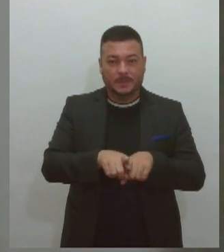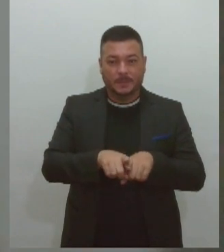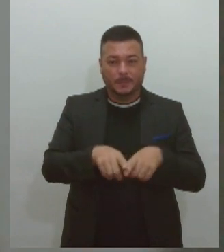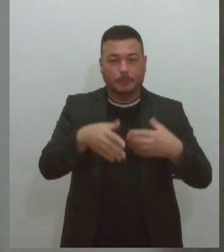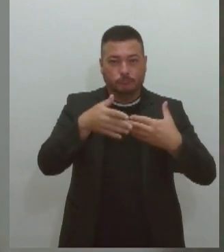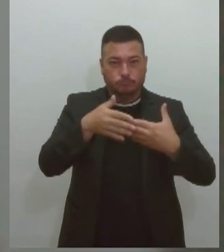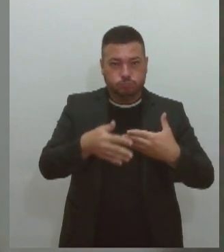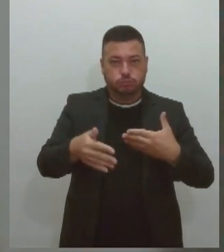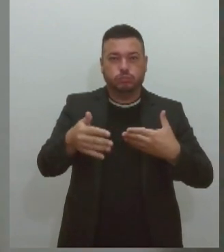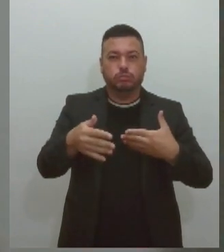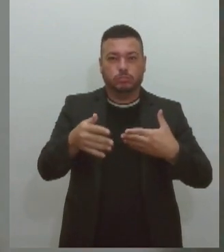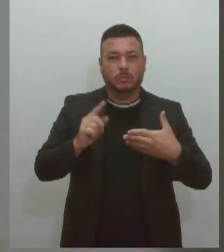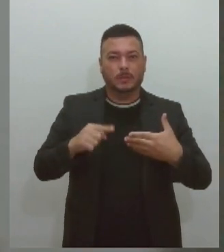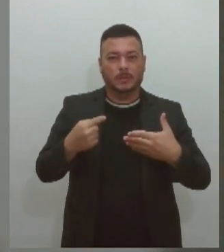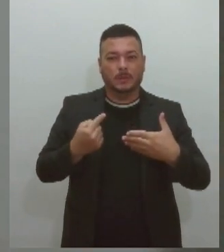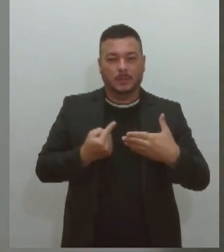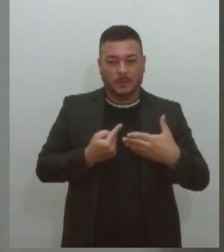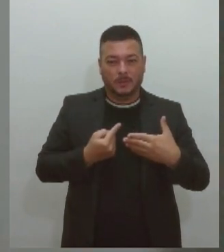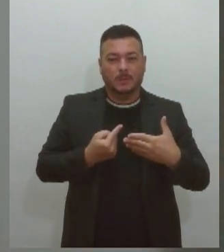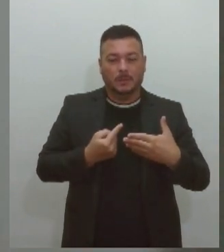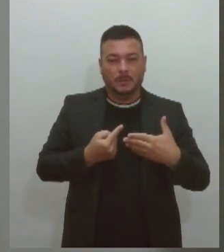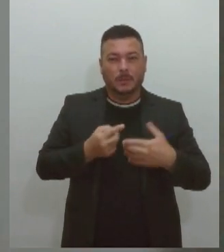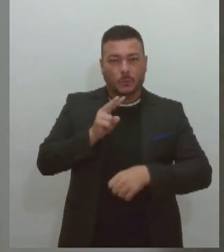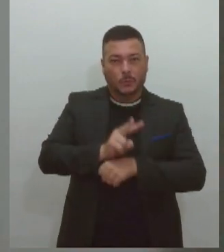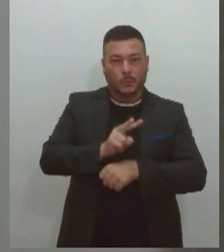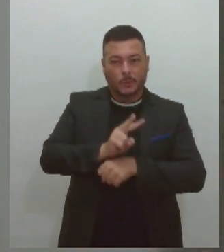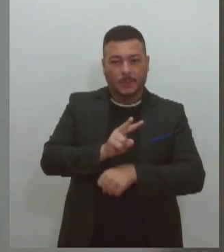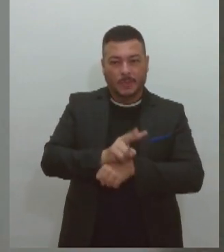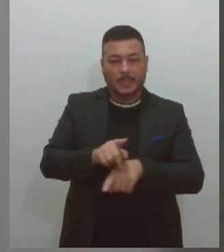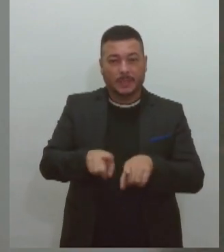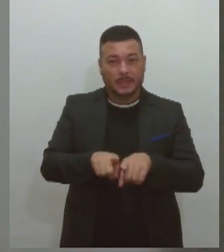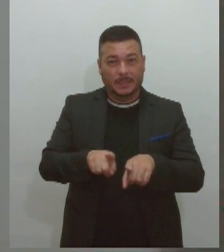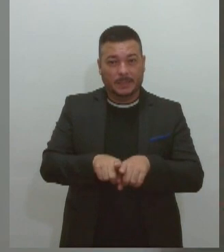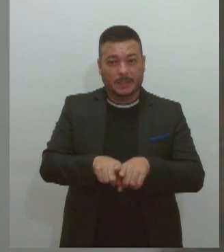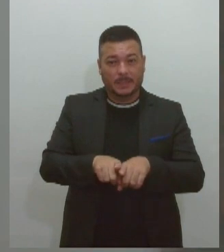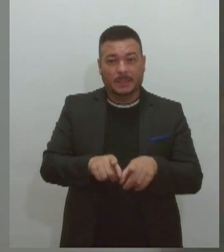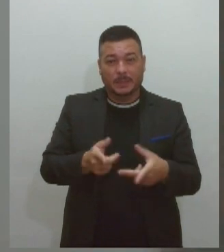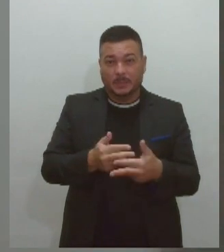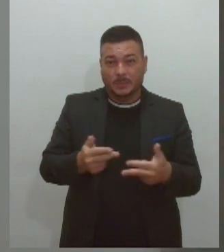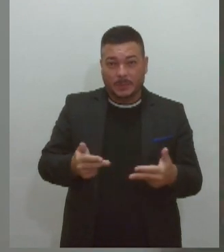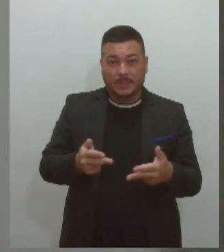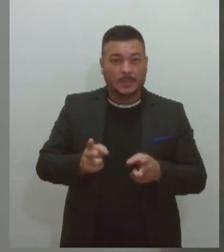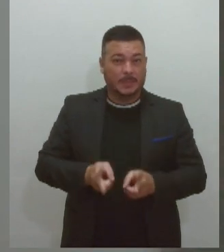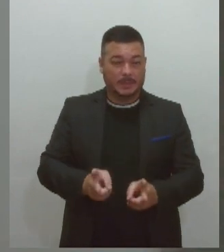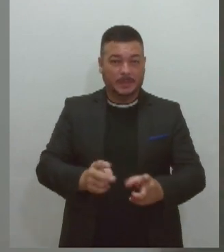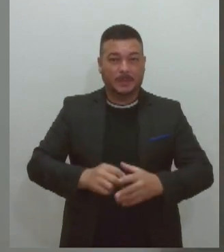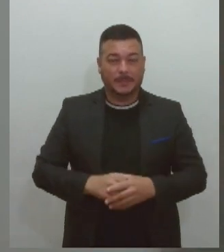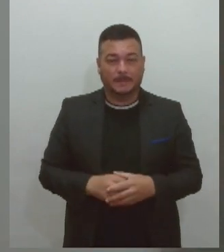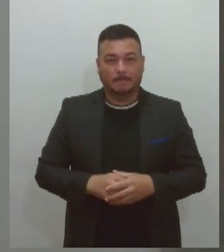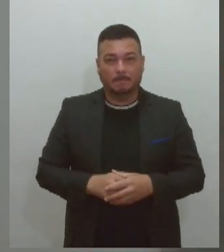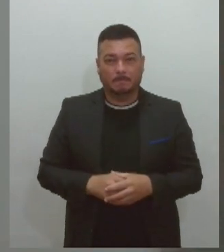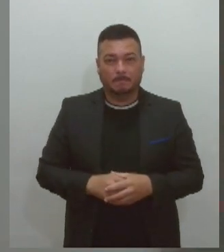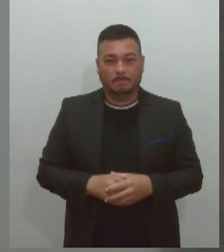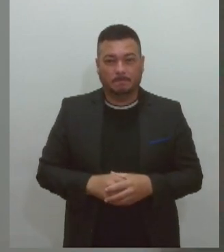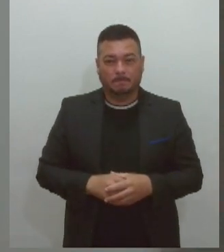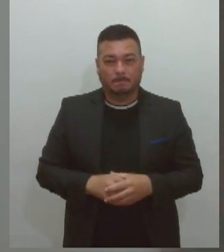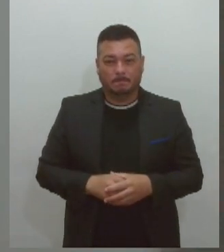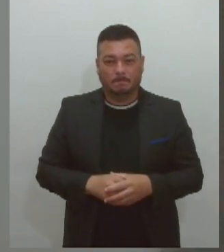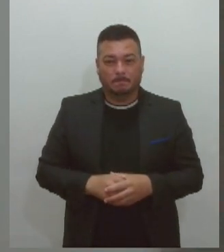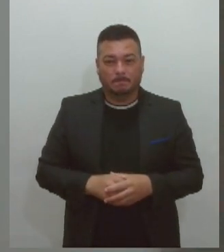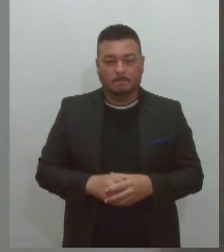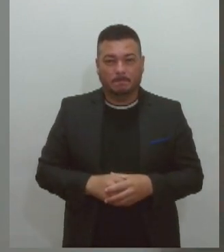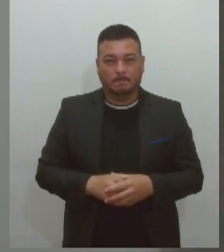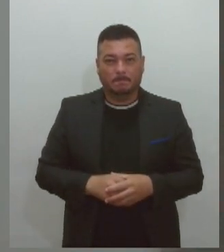nossas áreas de preservação, das nossas matas ciliares, sempre em processos de erosão,